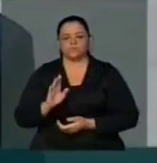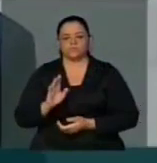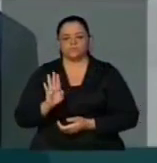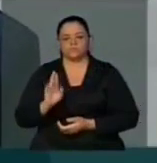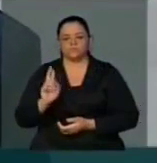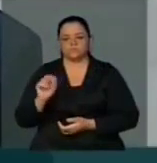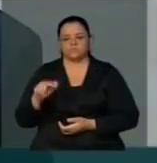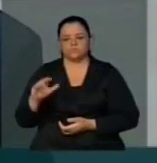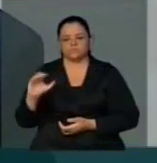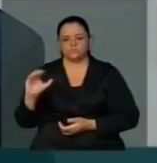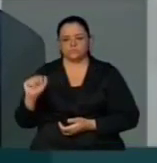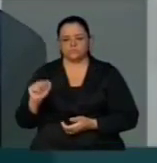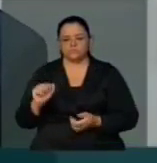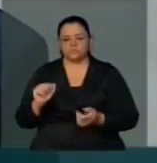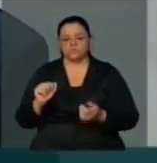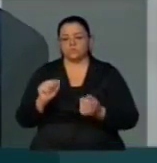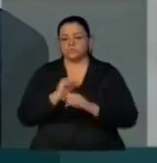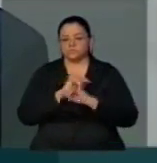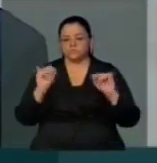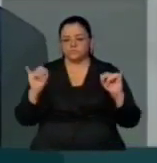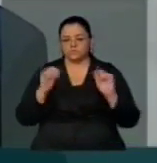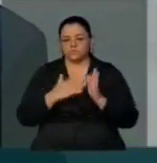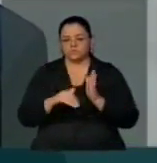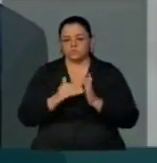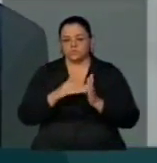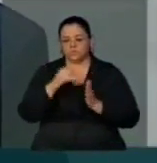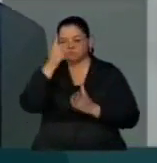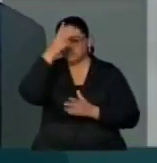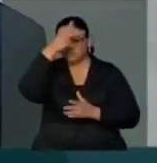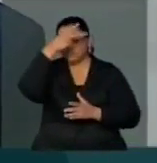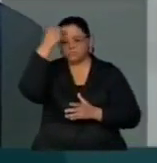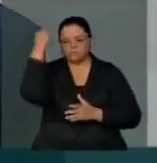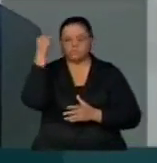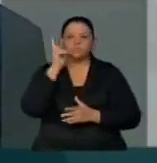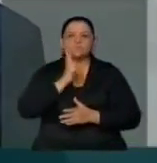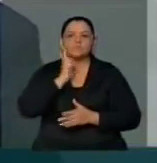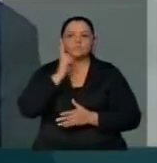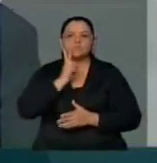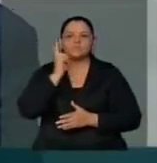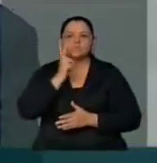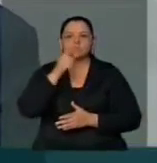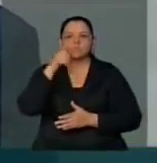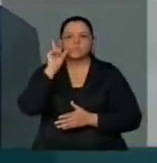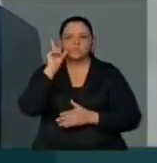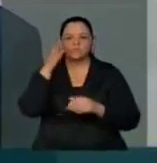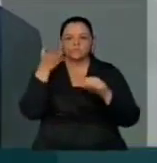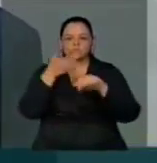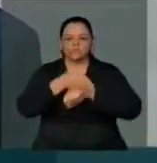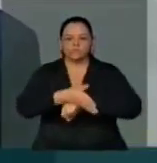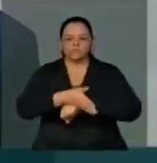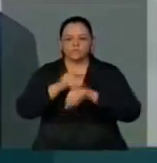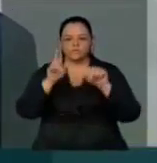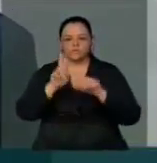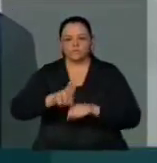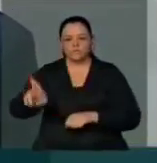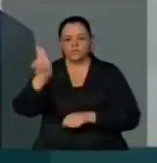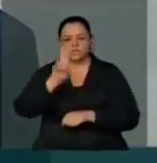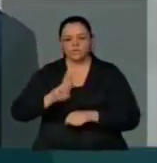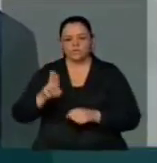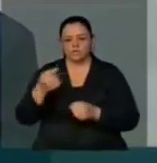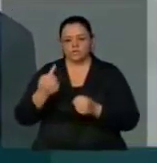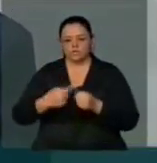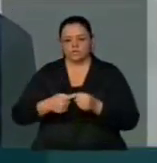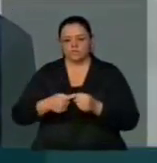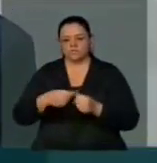para todos os prefeitos, vereadores que tiveram em Uberlândia, que vocês foram muito bem-vindos.